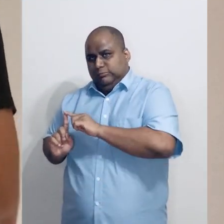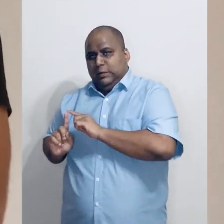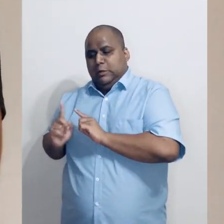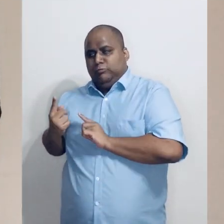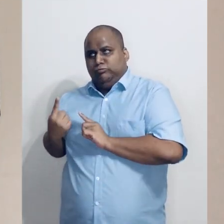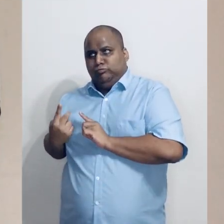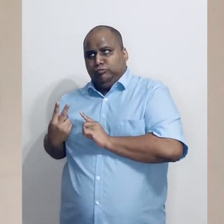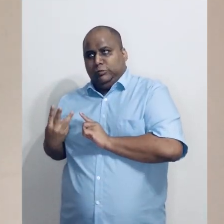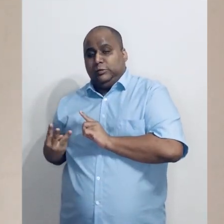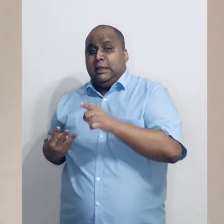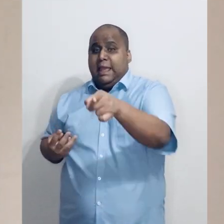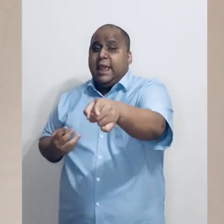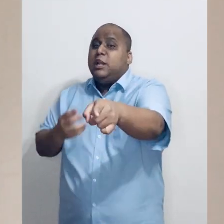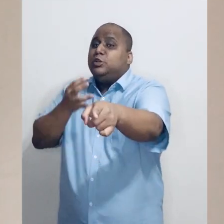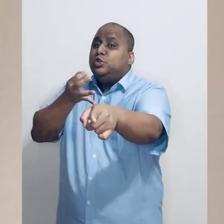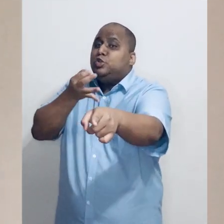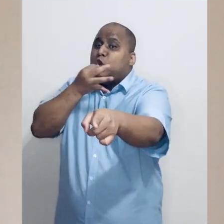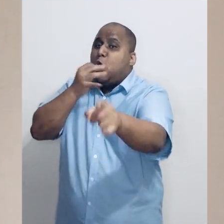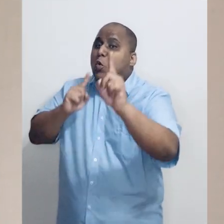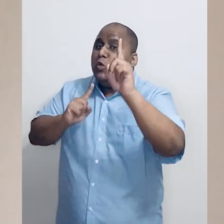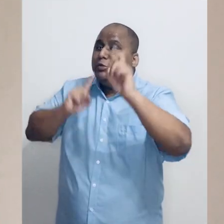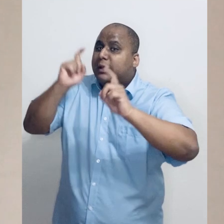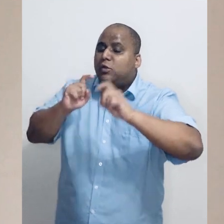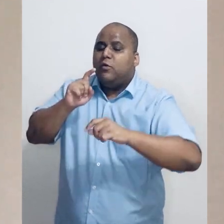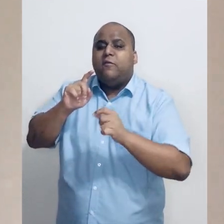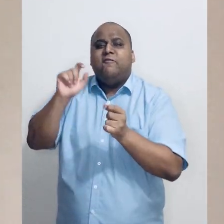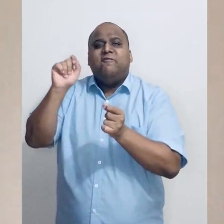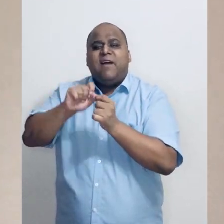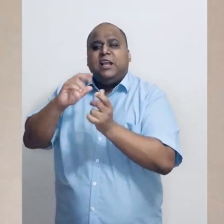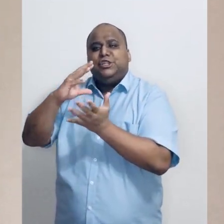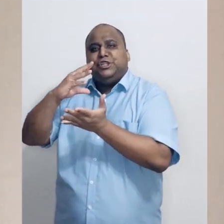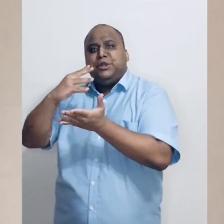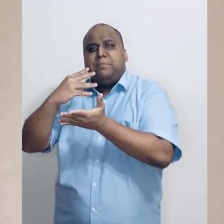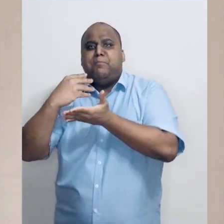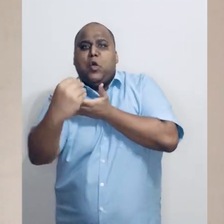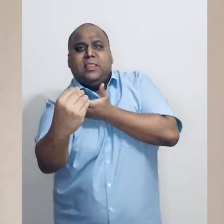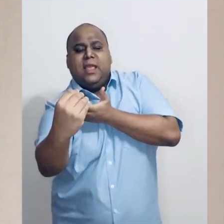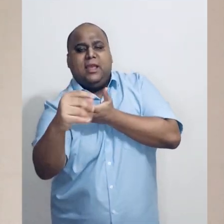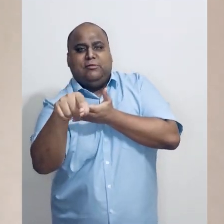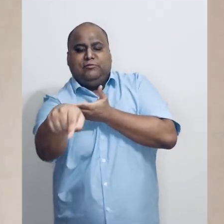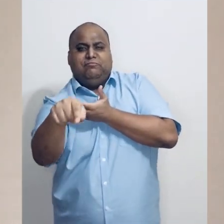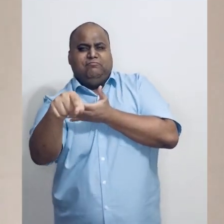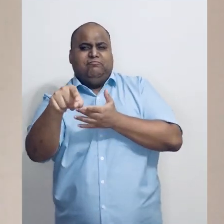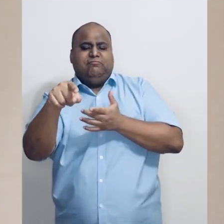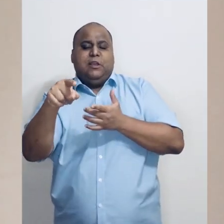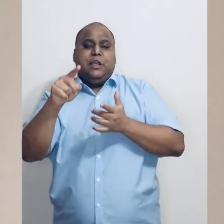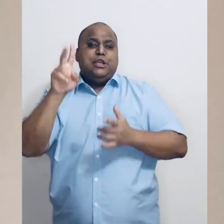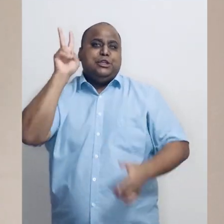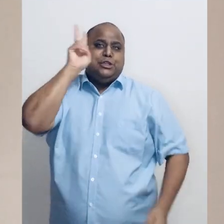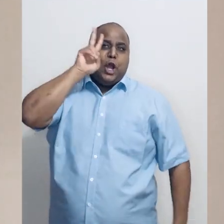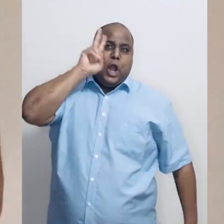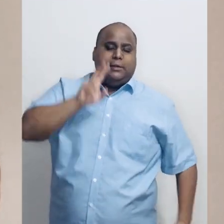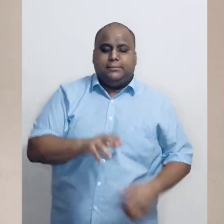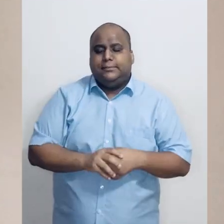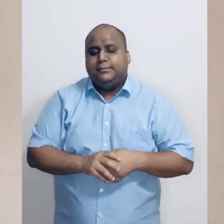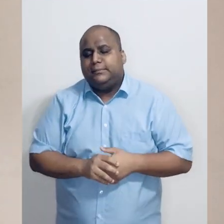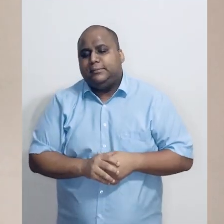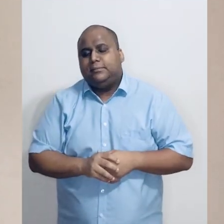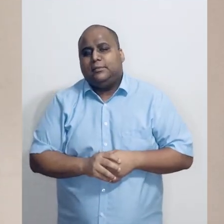o outro, com gestos e sons, irá representar essa história.